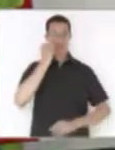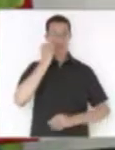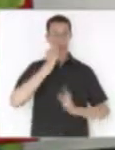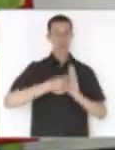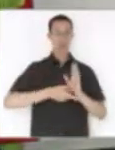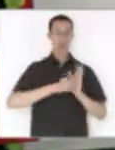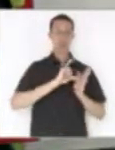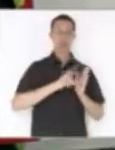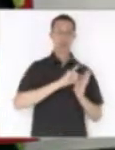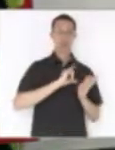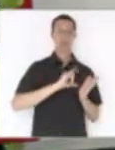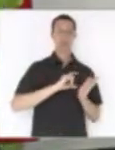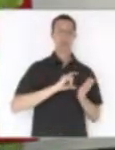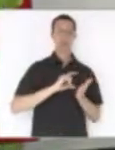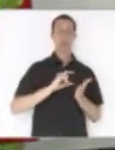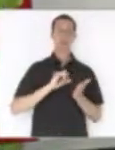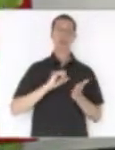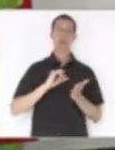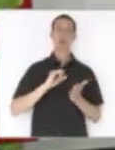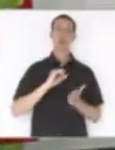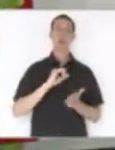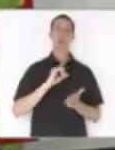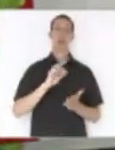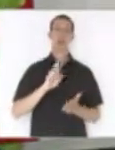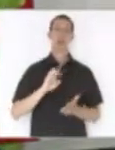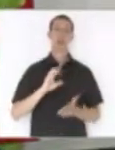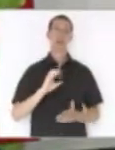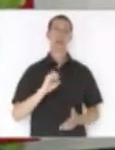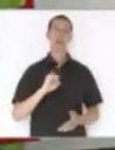Como é que antecipa a receita?